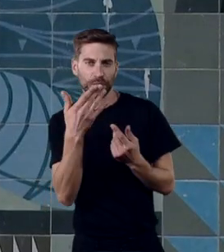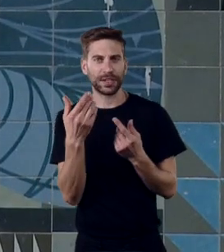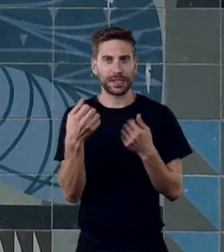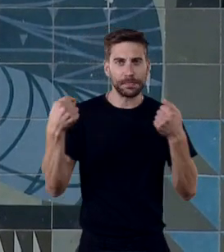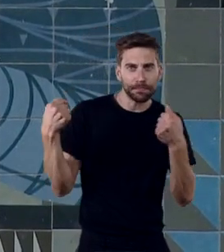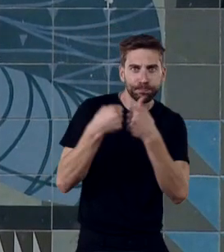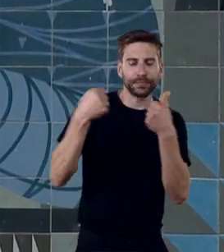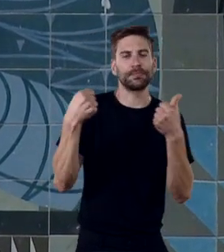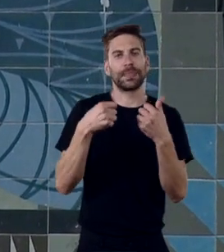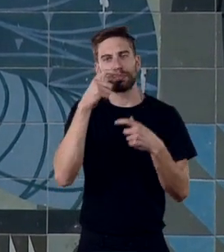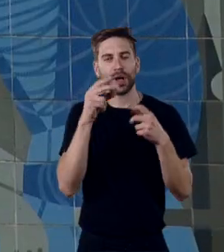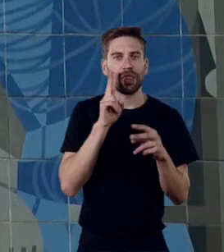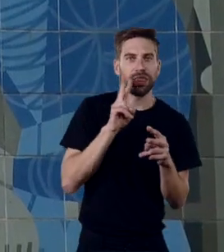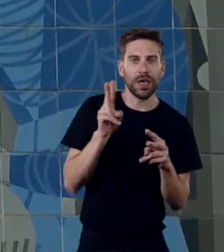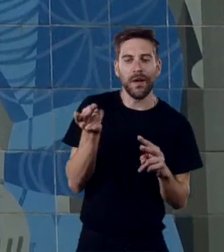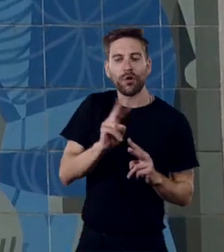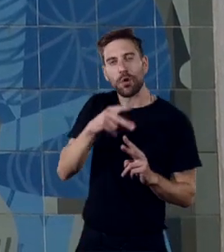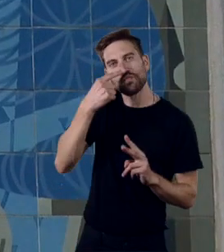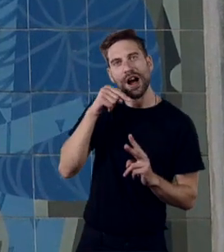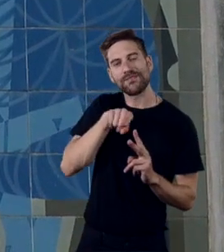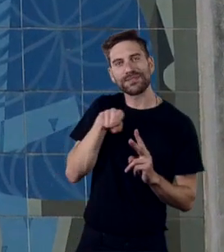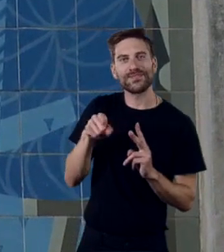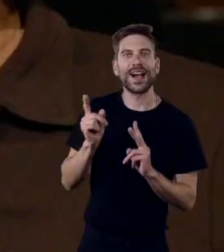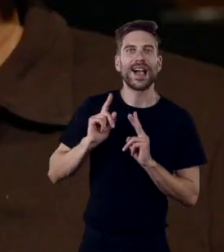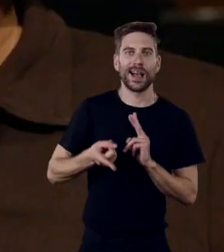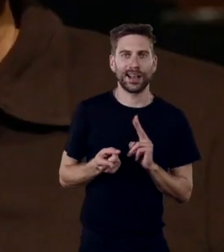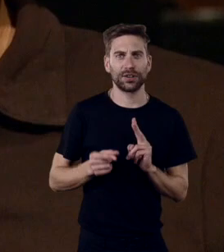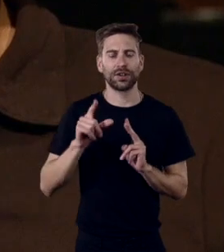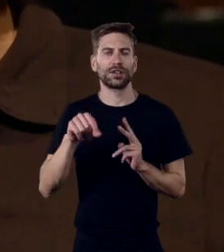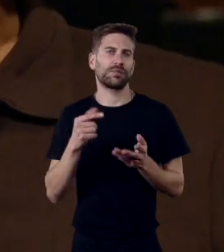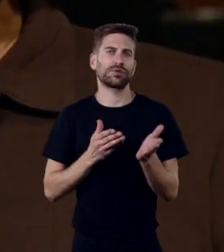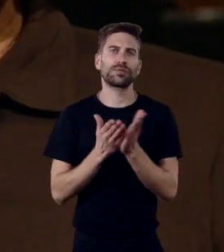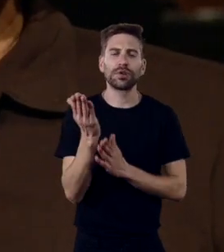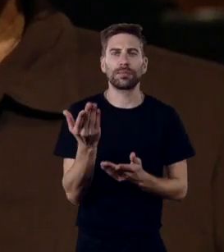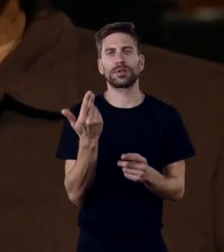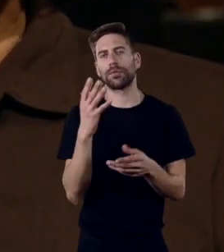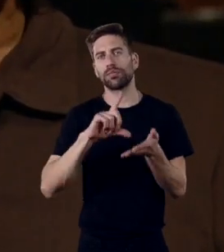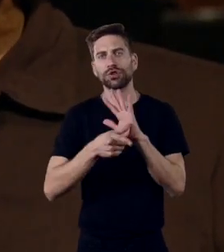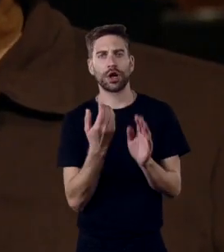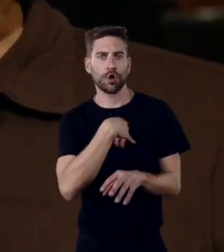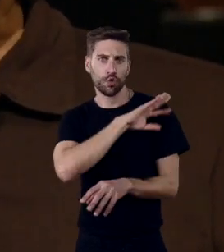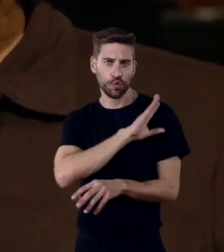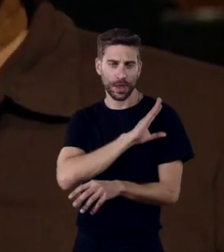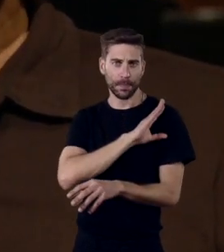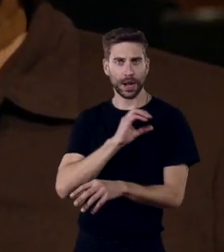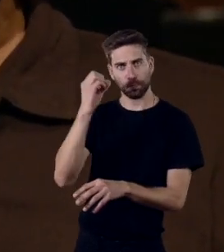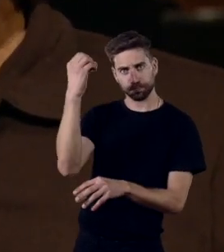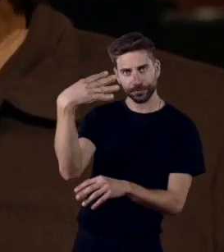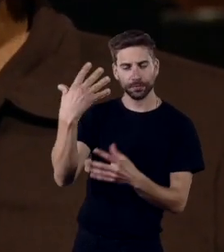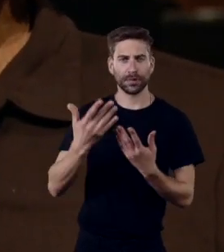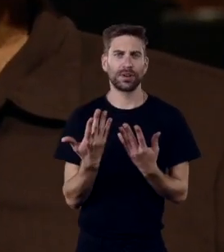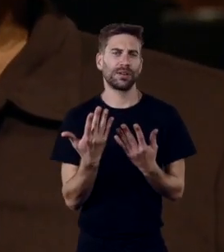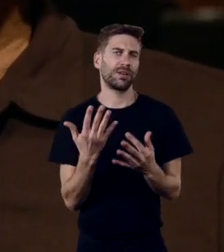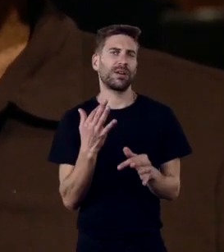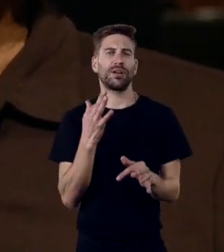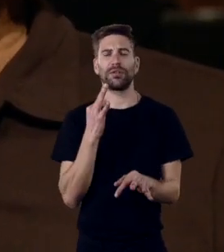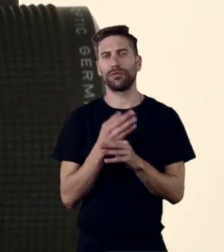ou, mais adiante, em ciclos que ainda hoje persistem, como o projeto Coimbra em Blues, ou outras dinâmicas de festas